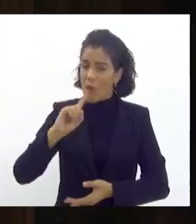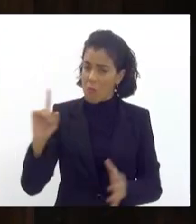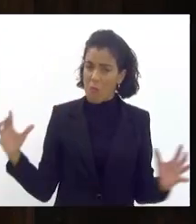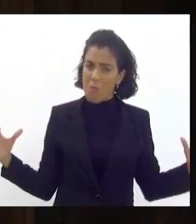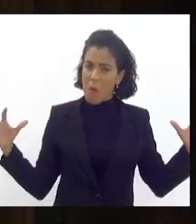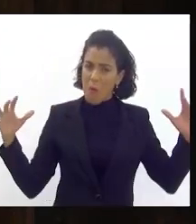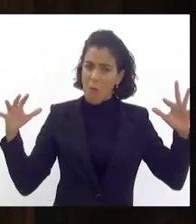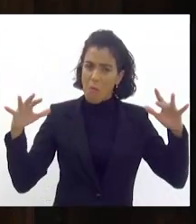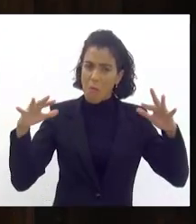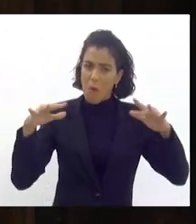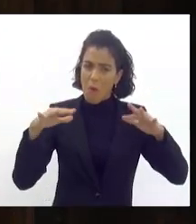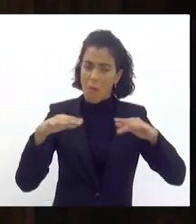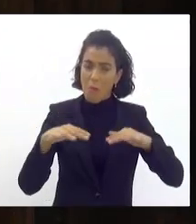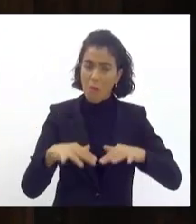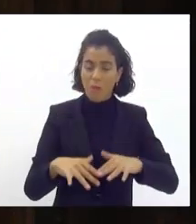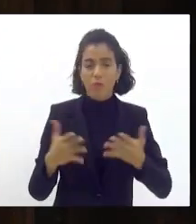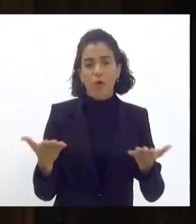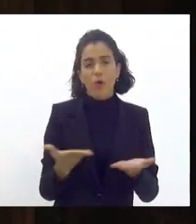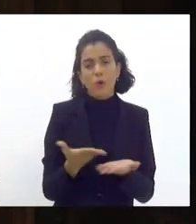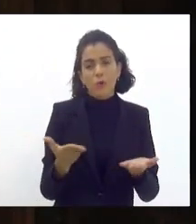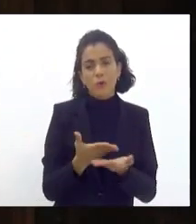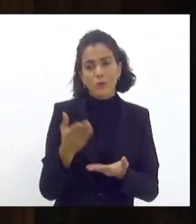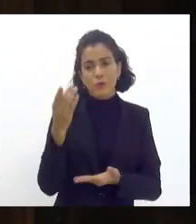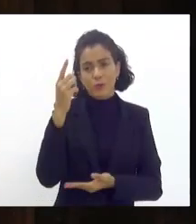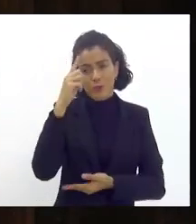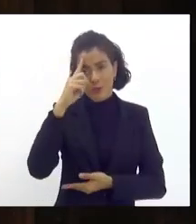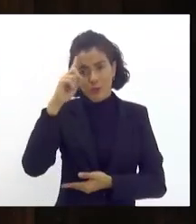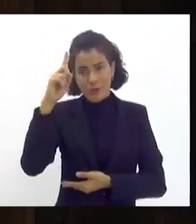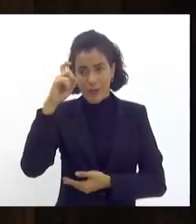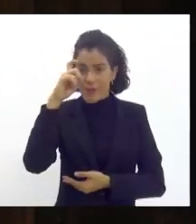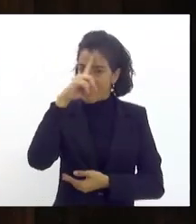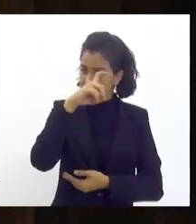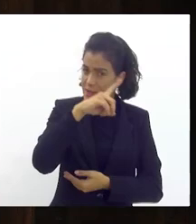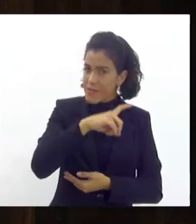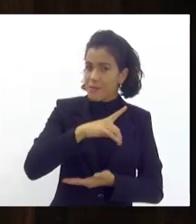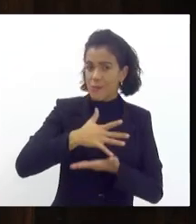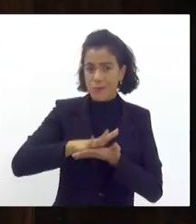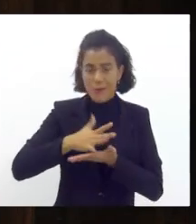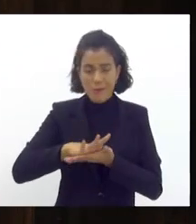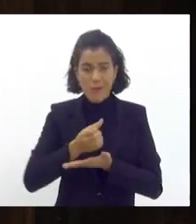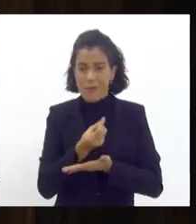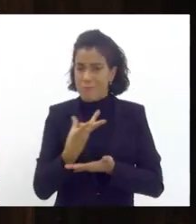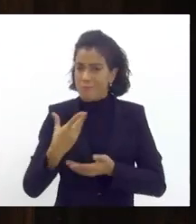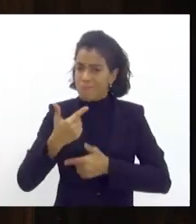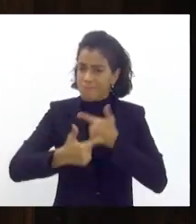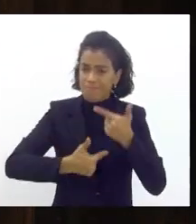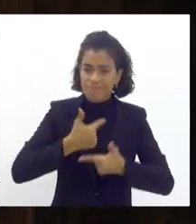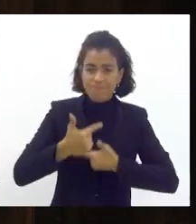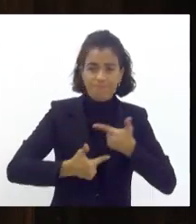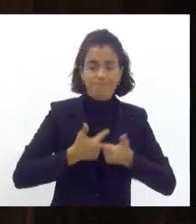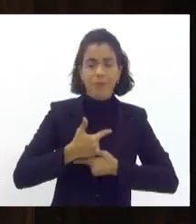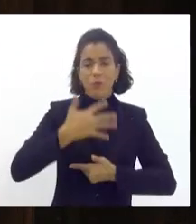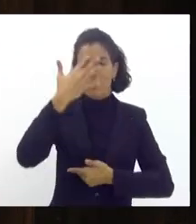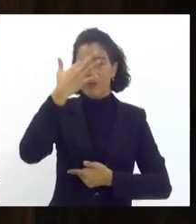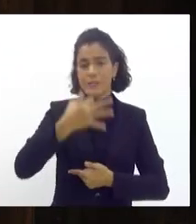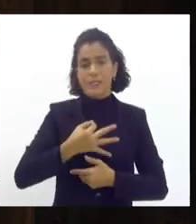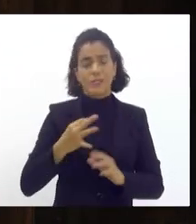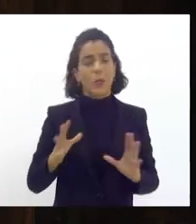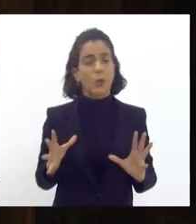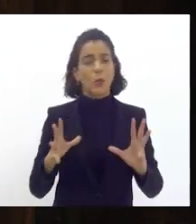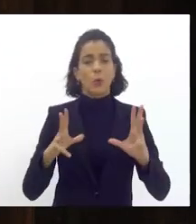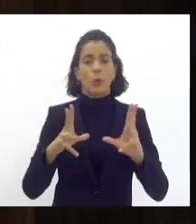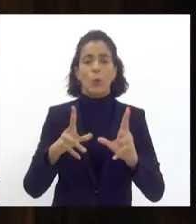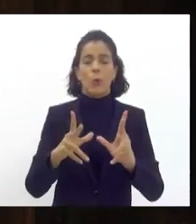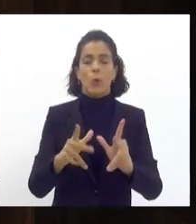lógico o dia é um pouco é difícil para o sambista muitos trabalham mas eu tenho certeza que todos fizeram